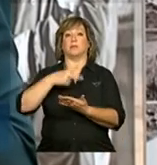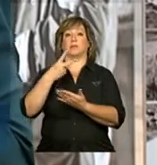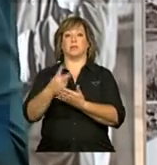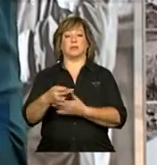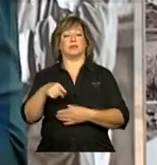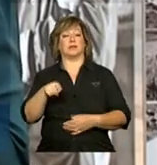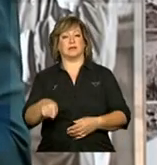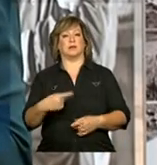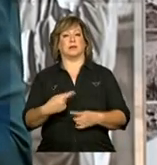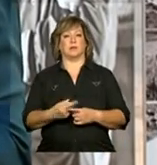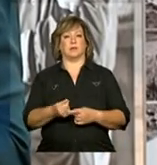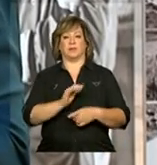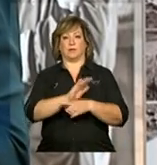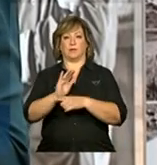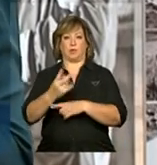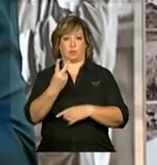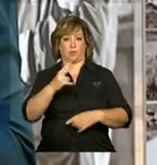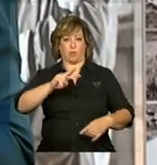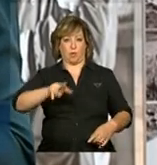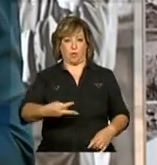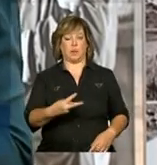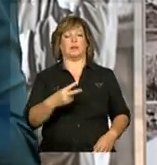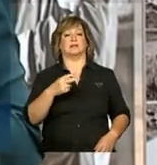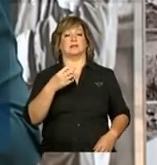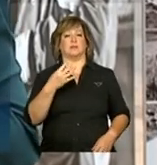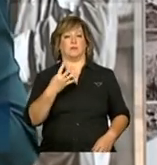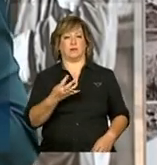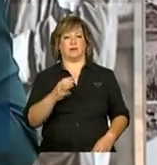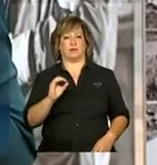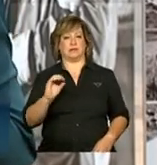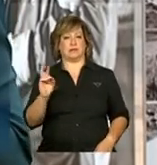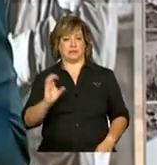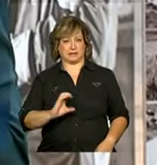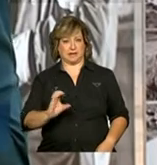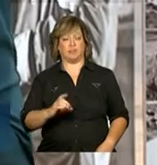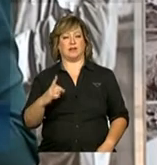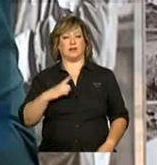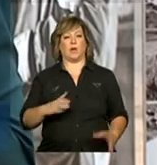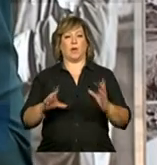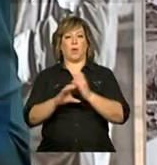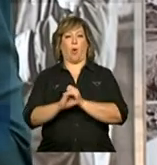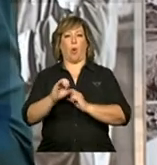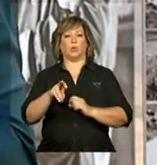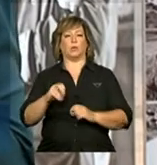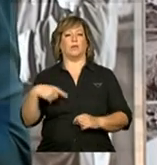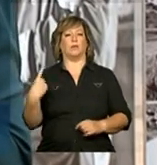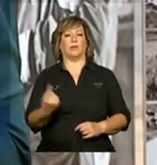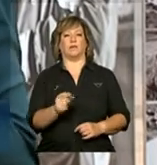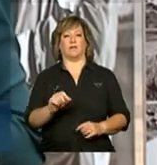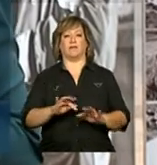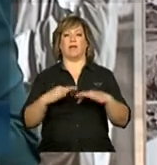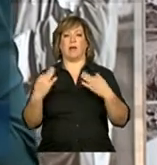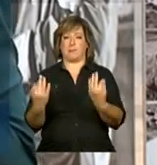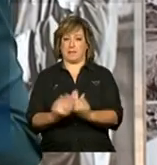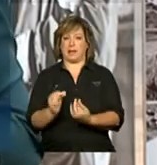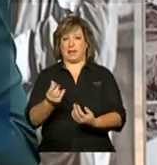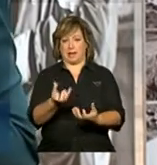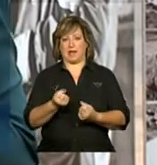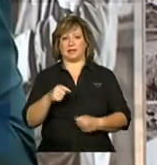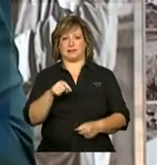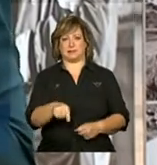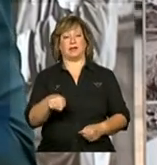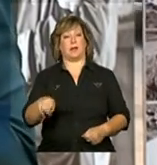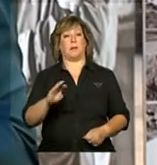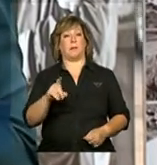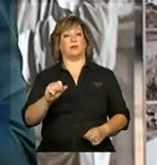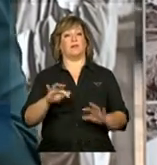benefício de R$,40 para o consumo final das famílias beneficiárias. Por isso, o Bolsa